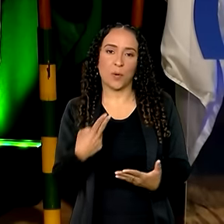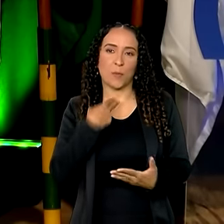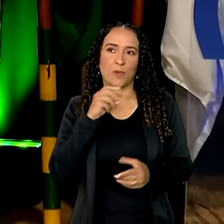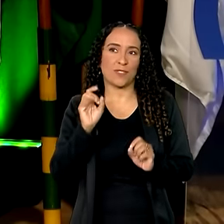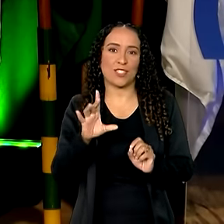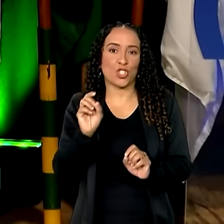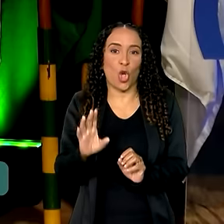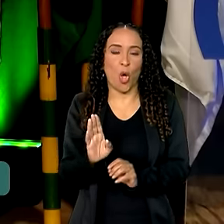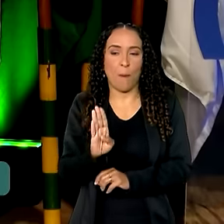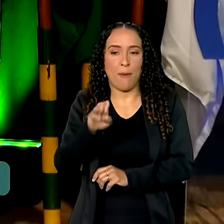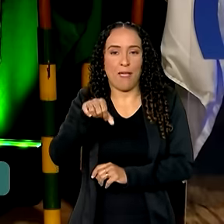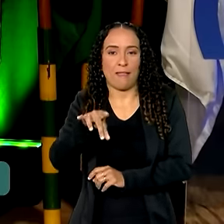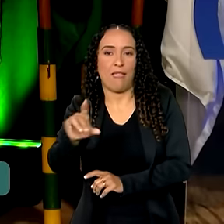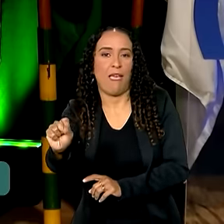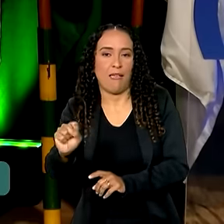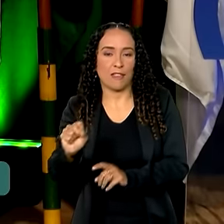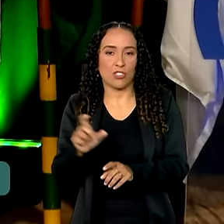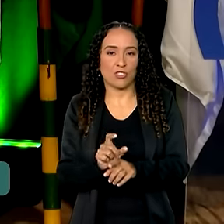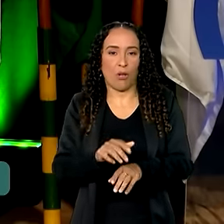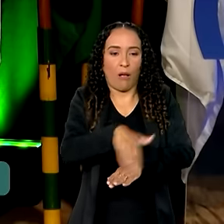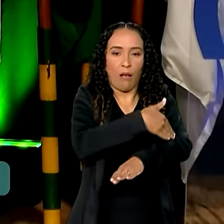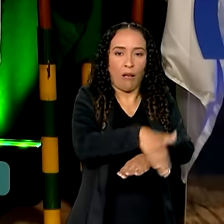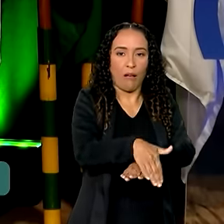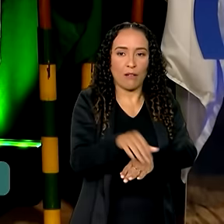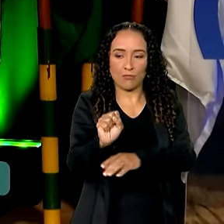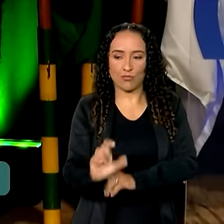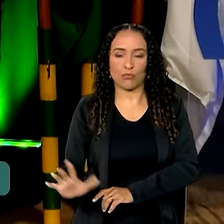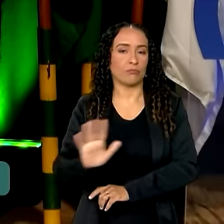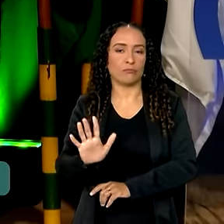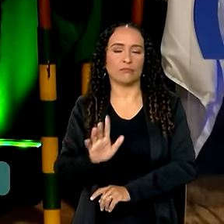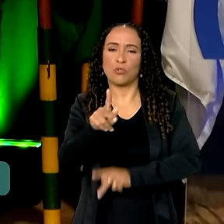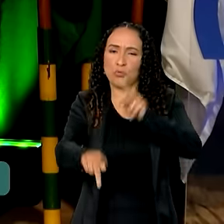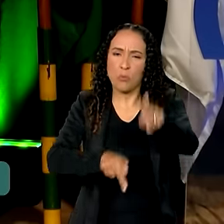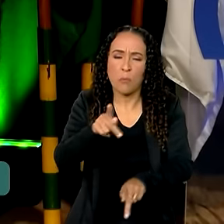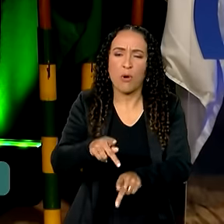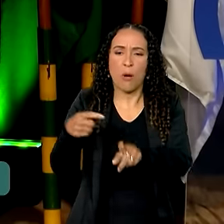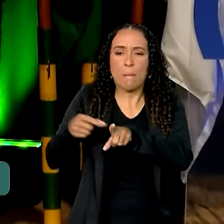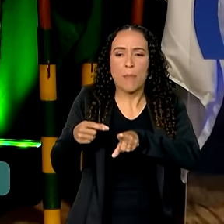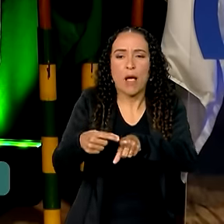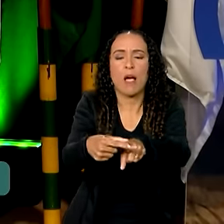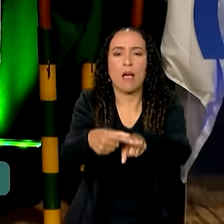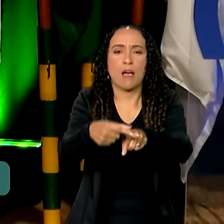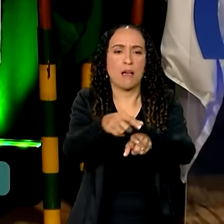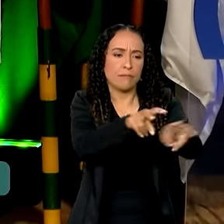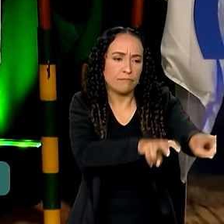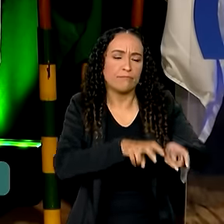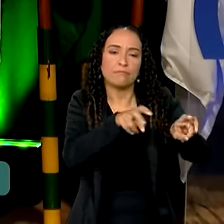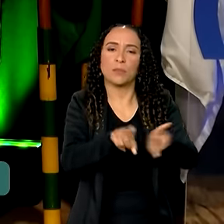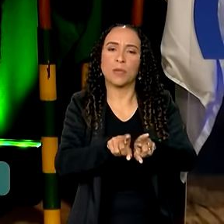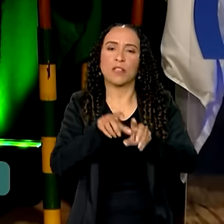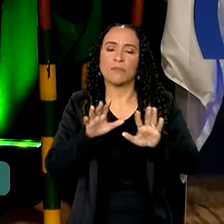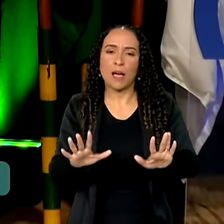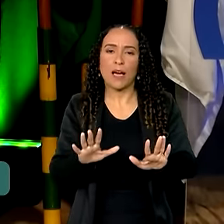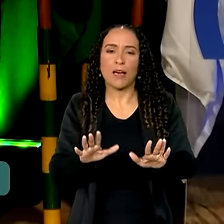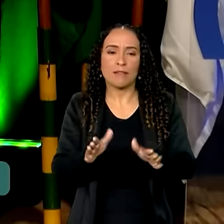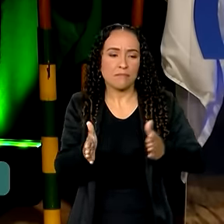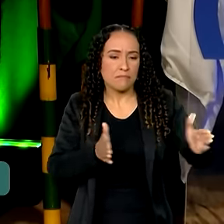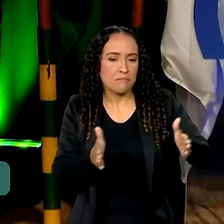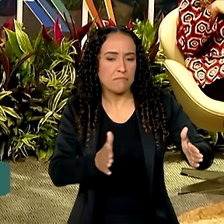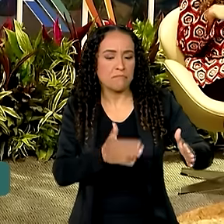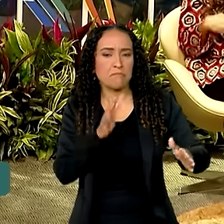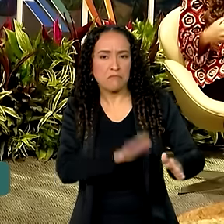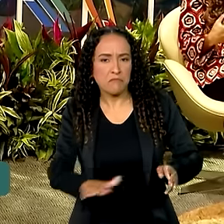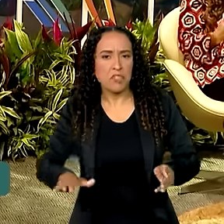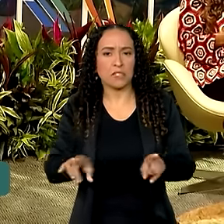ser só o BNDES do asfalto e da Zona Sul. Vai ser do povo, vai ser da periferia, vai ser do camponês, mas vai ser da primeira infância e da terceira